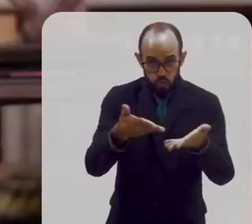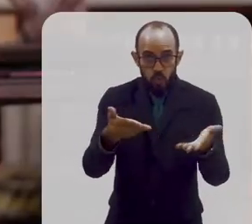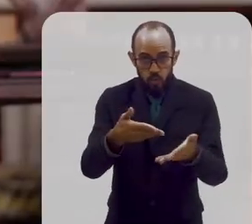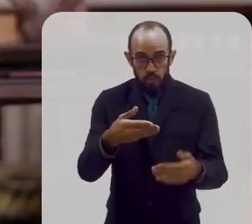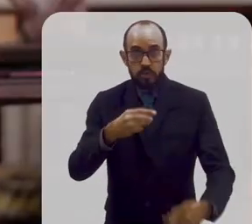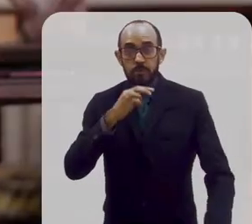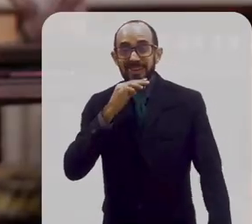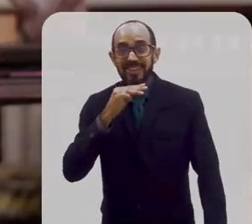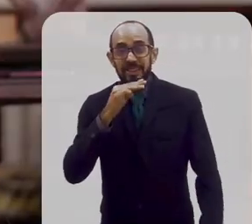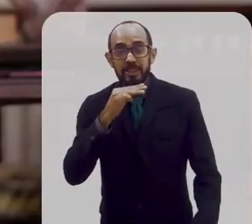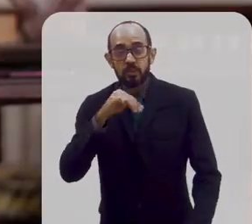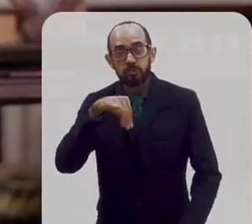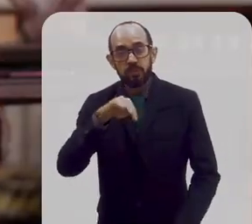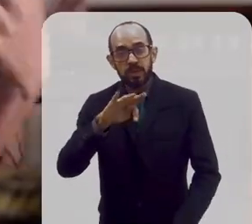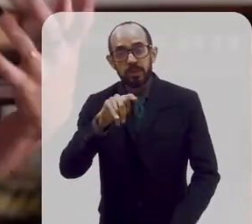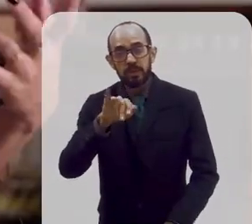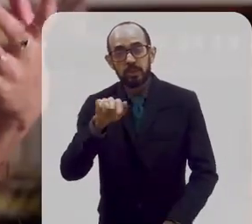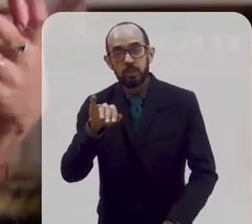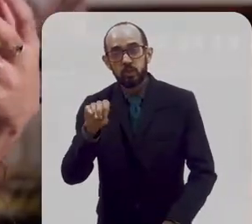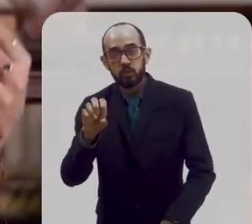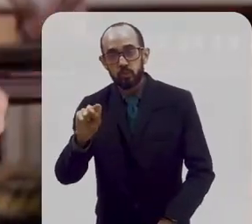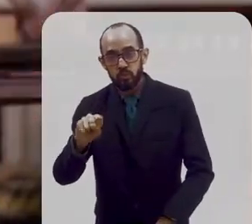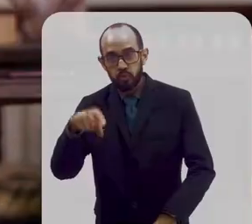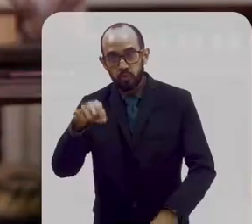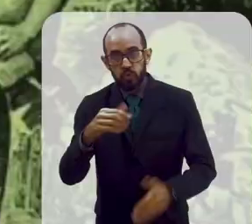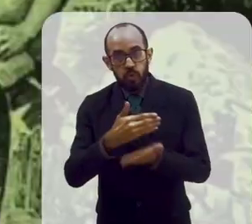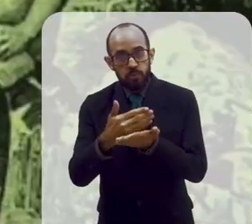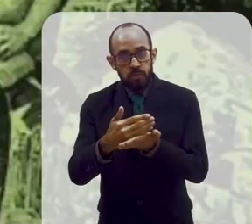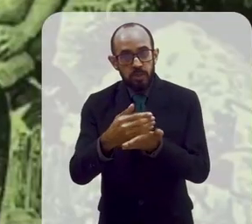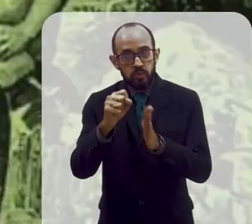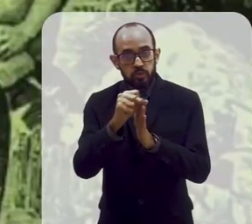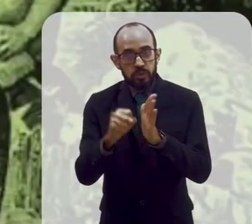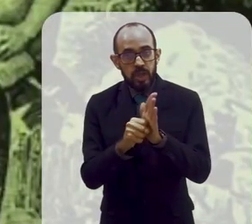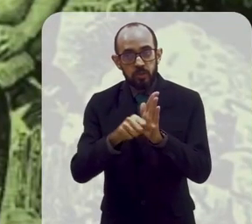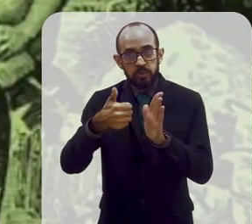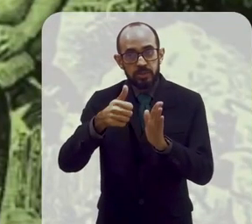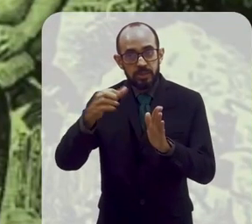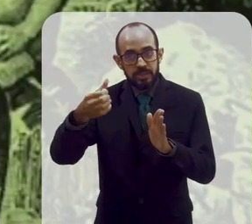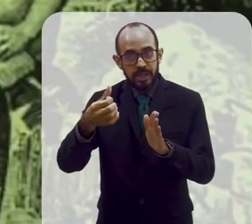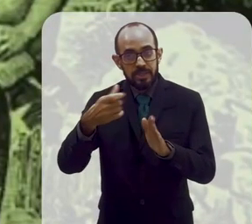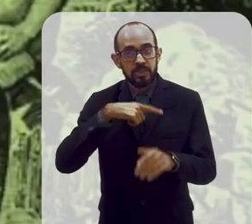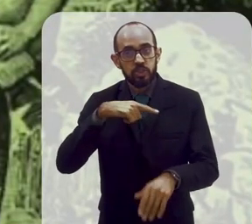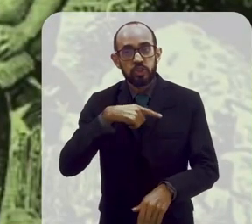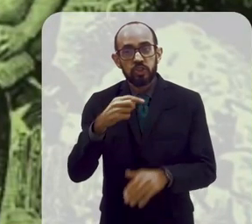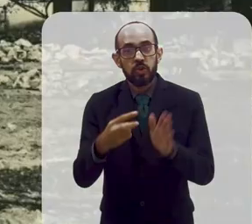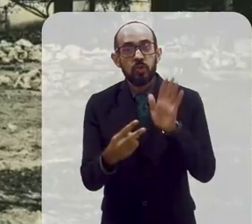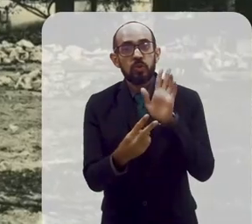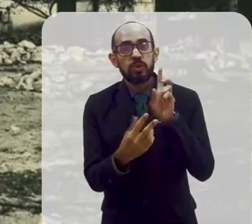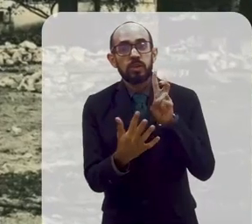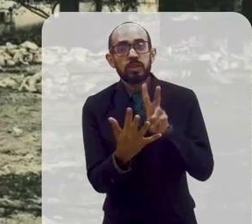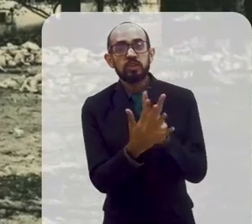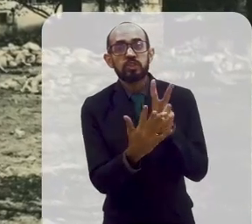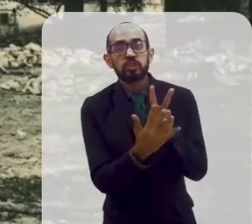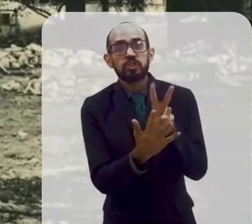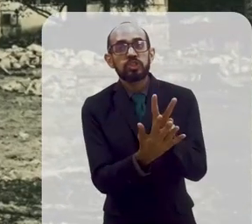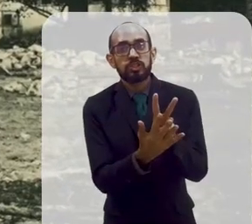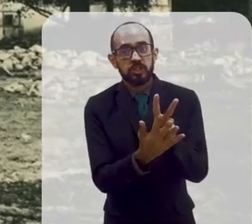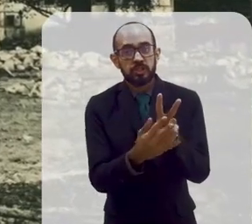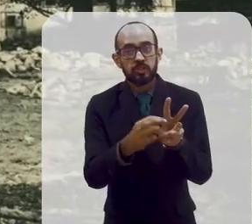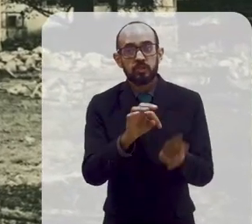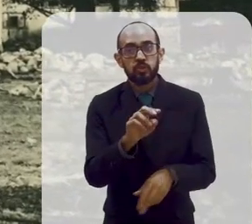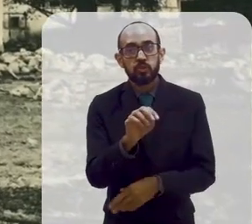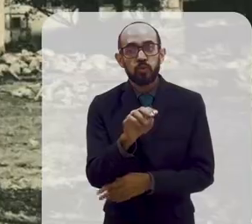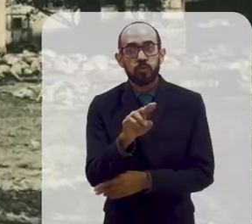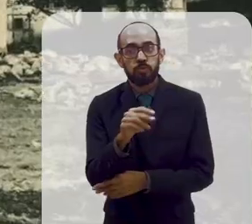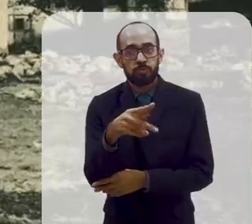onde hoje se localiza a Fiocruz, no início do século XVI, era ocupada por indígenas tupinambás, e mais tarde chegou a ser plantações